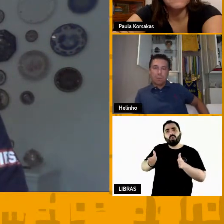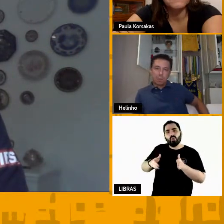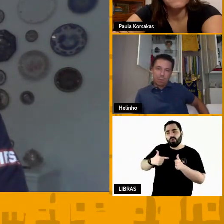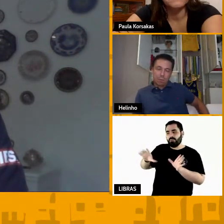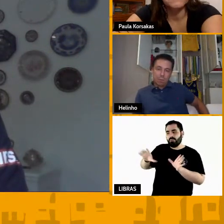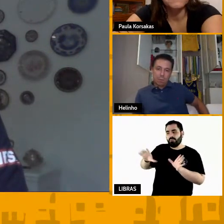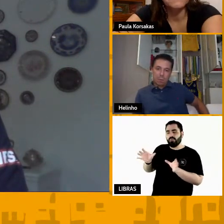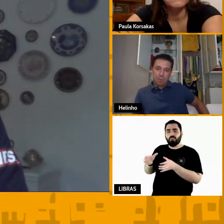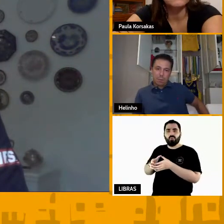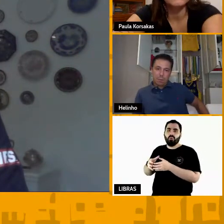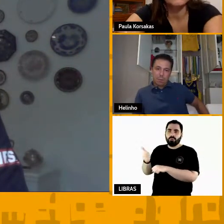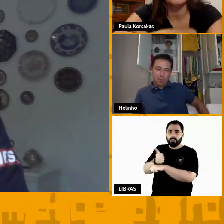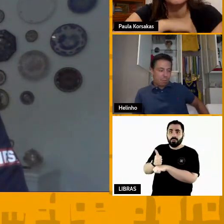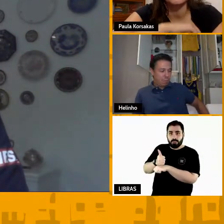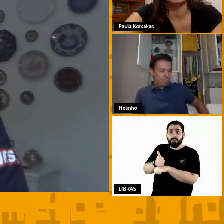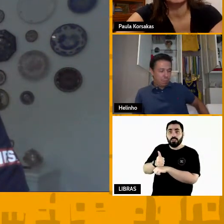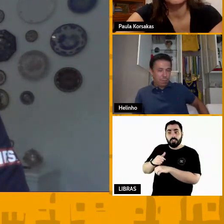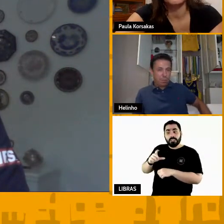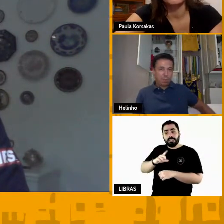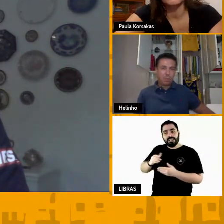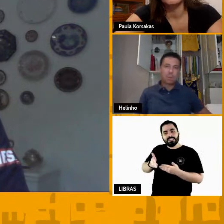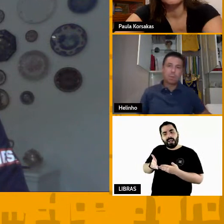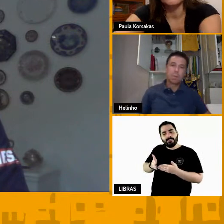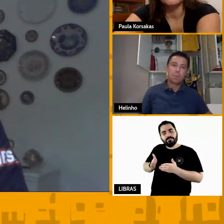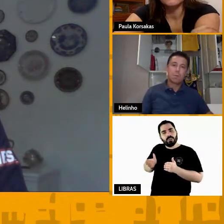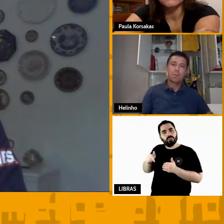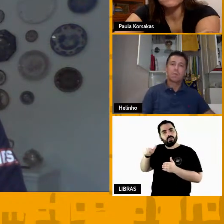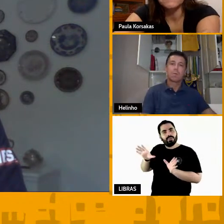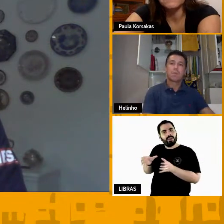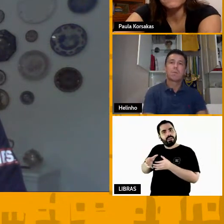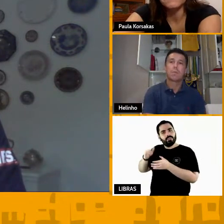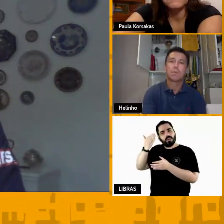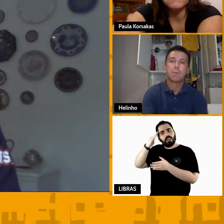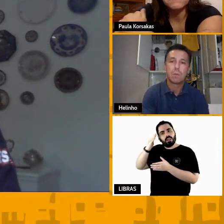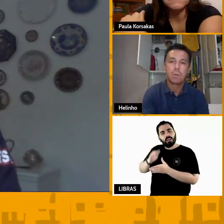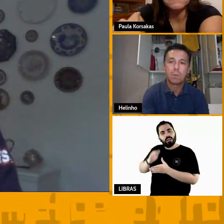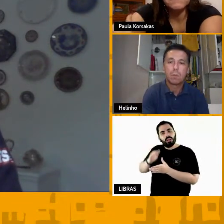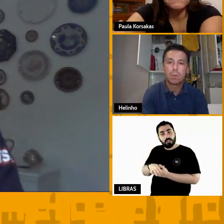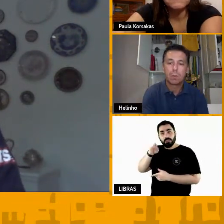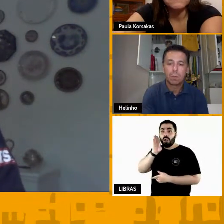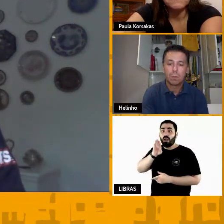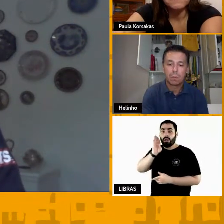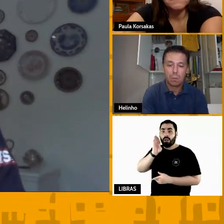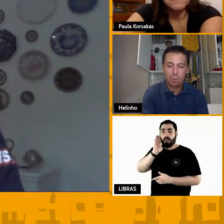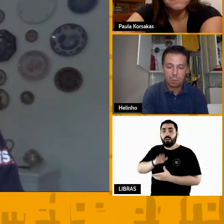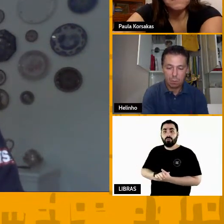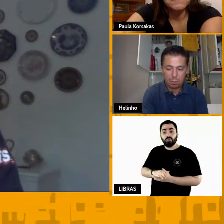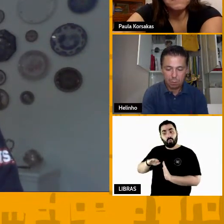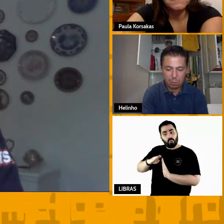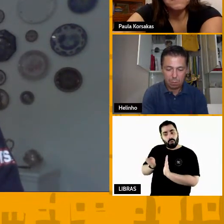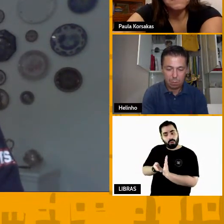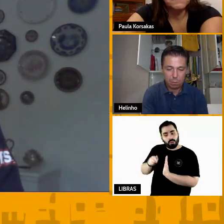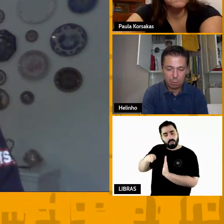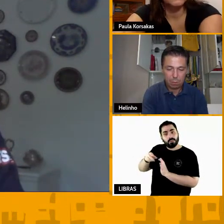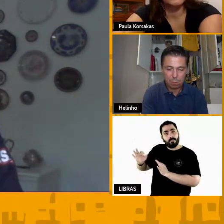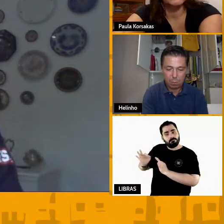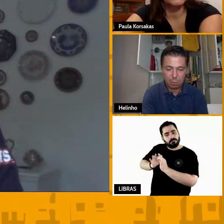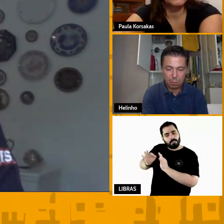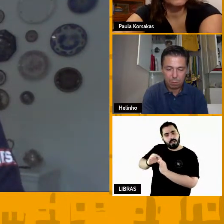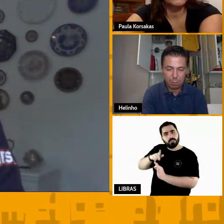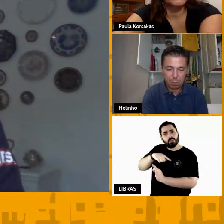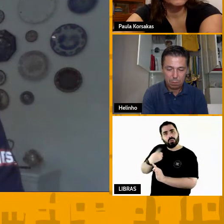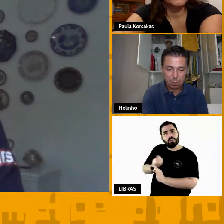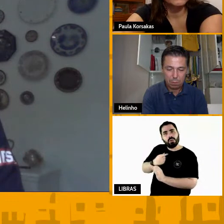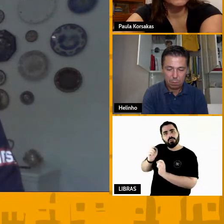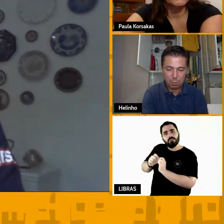decisão final mas você tem essa abertura e eu acho que isso é muito legal e essa toda essa preparação que a gente faz e